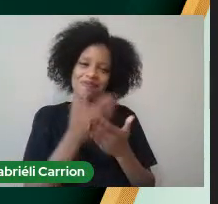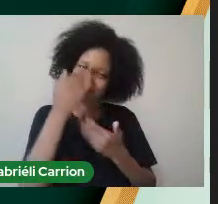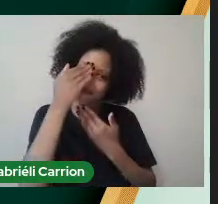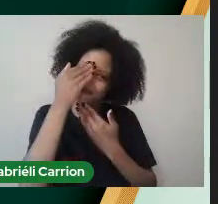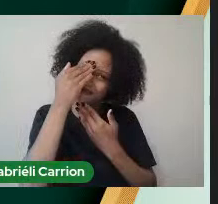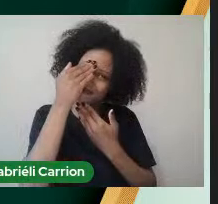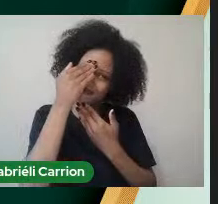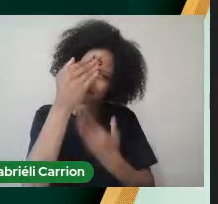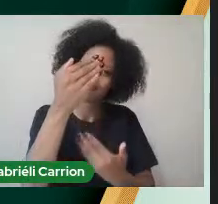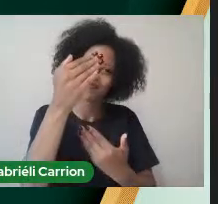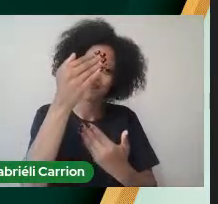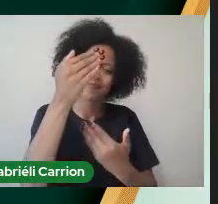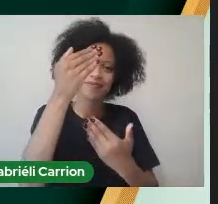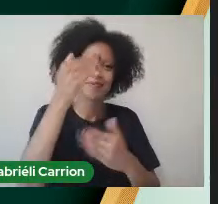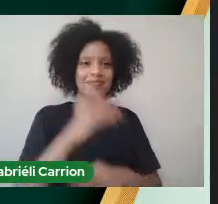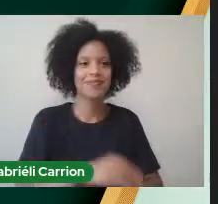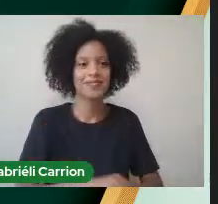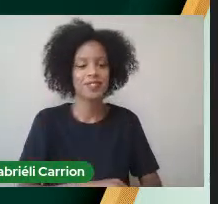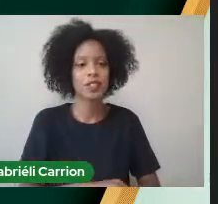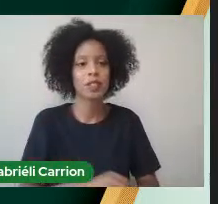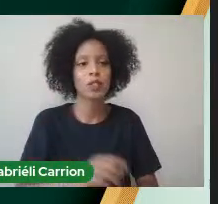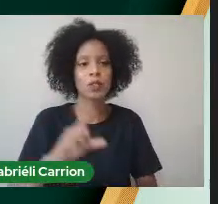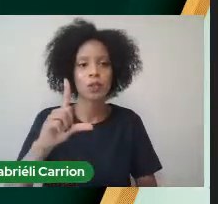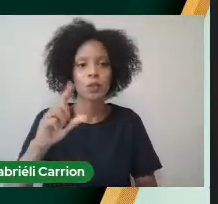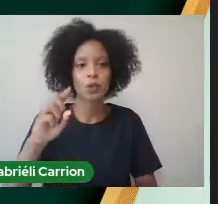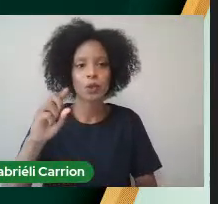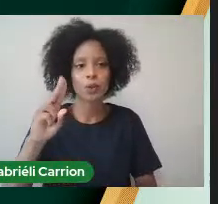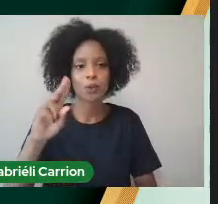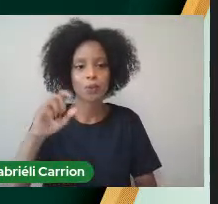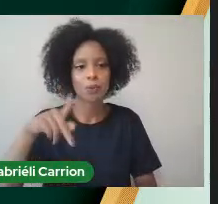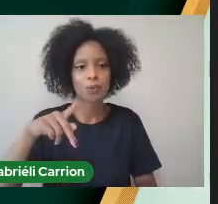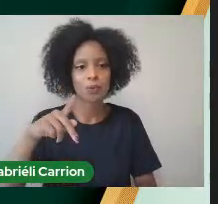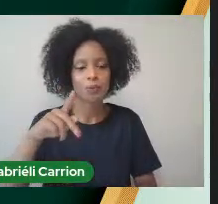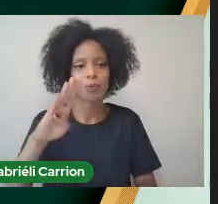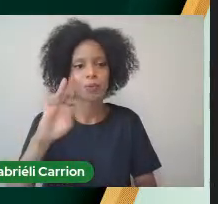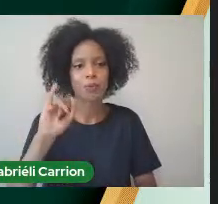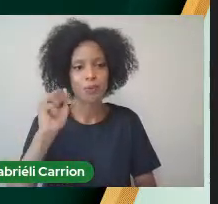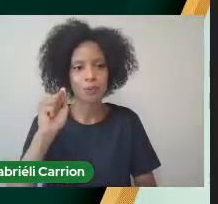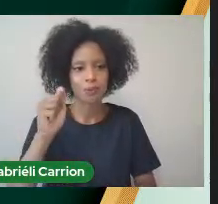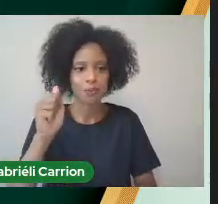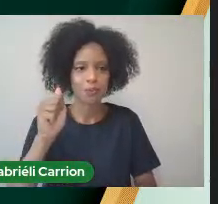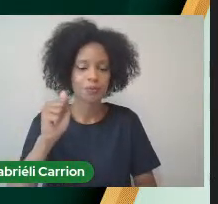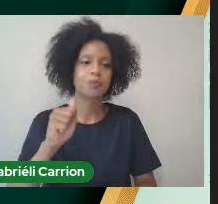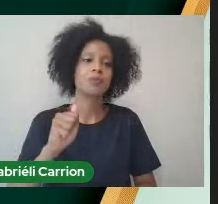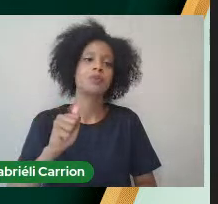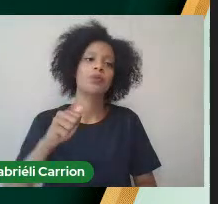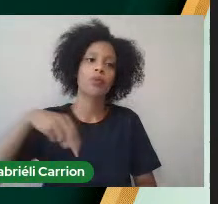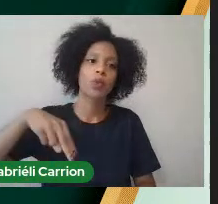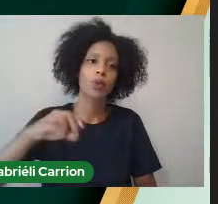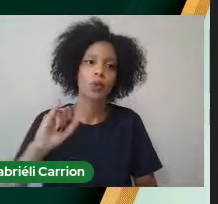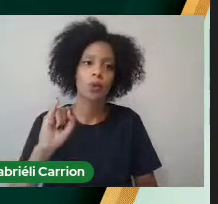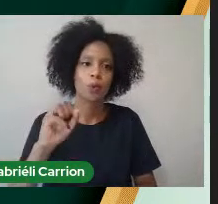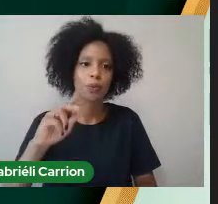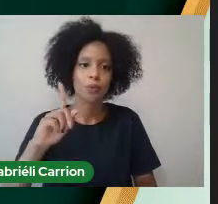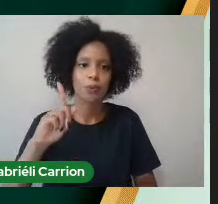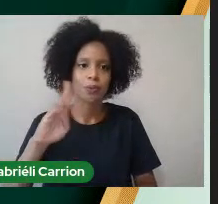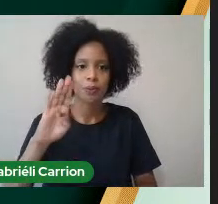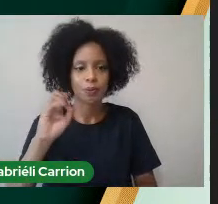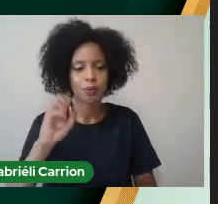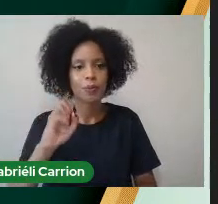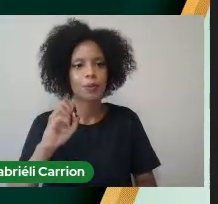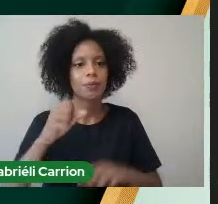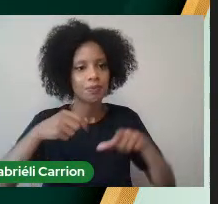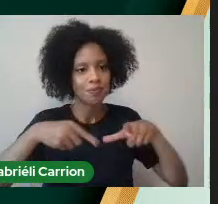Núbia Nidiane Oliveira Paiva Núbia Nidiane Oliveira Paiva